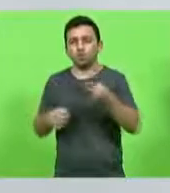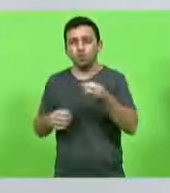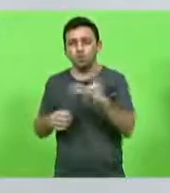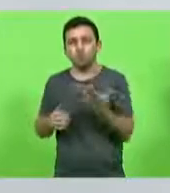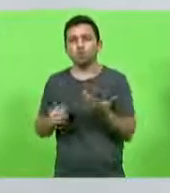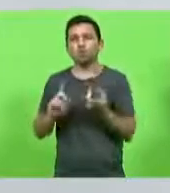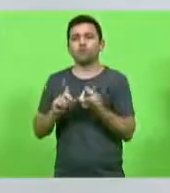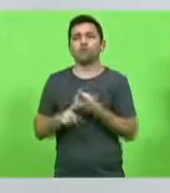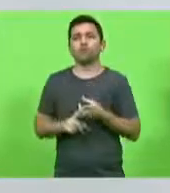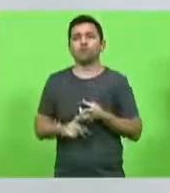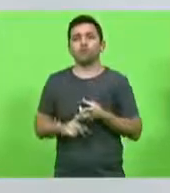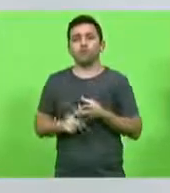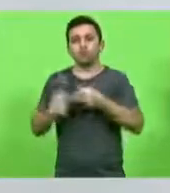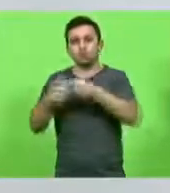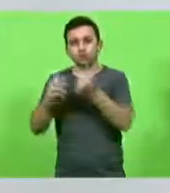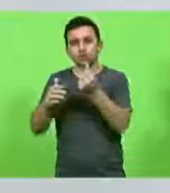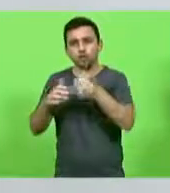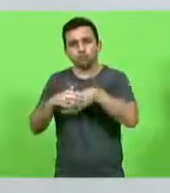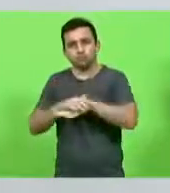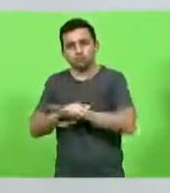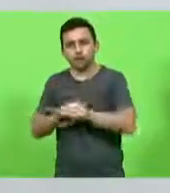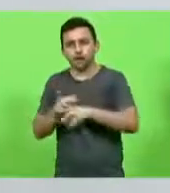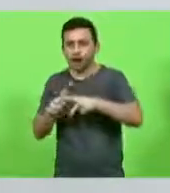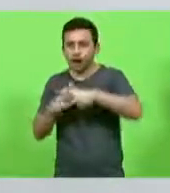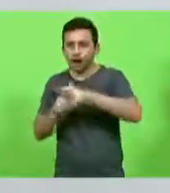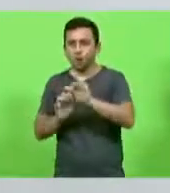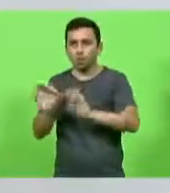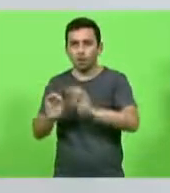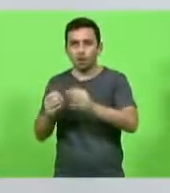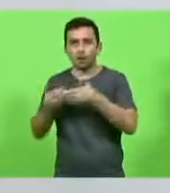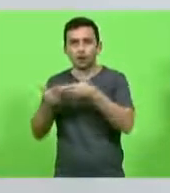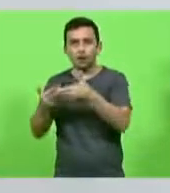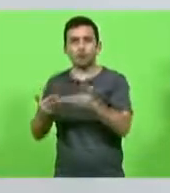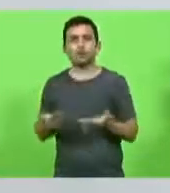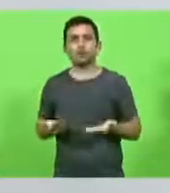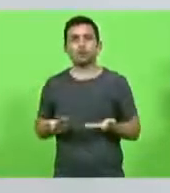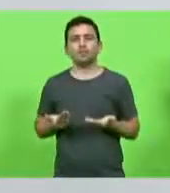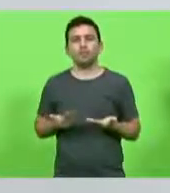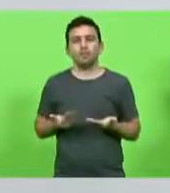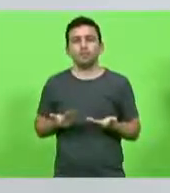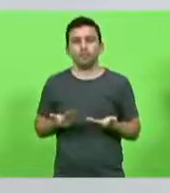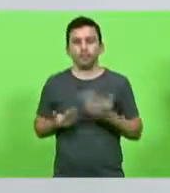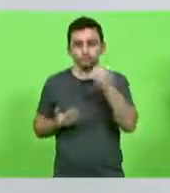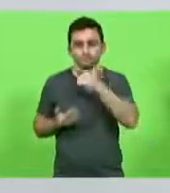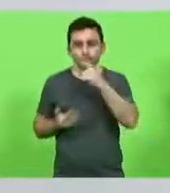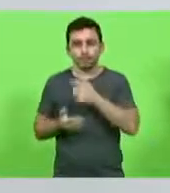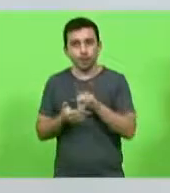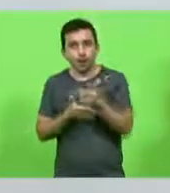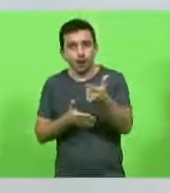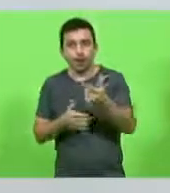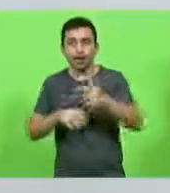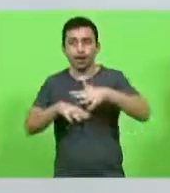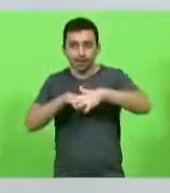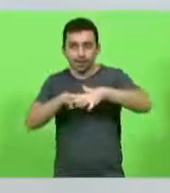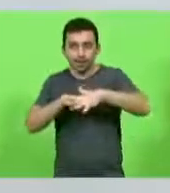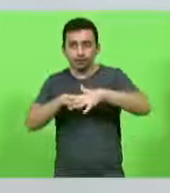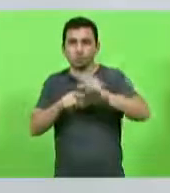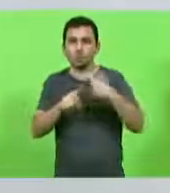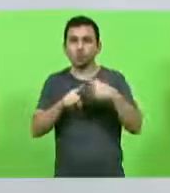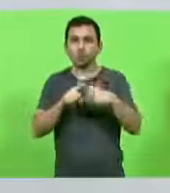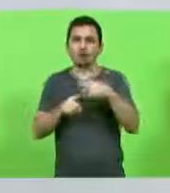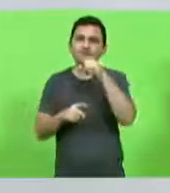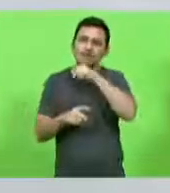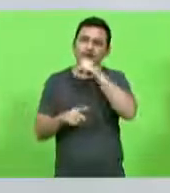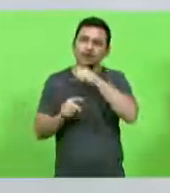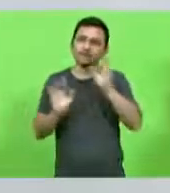financeiro, às vezes até para a própria manutenção da embarcação, às vezes para comprar uma rede nova, porque a rede já está velha,